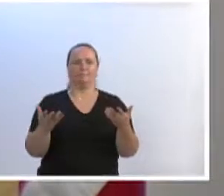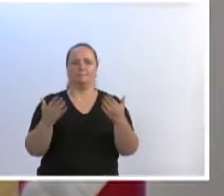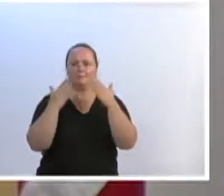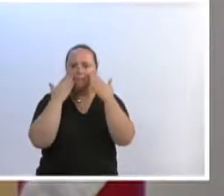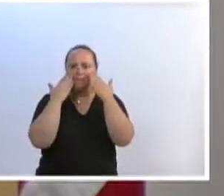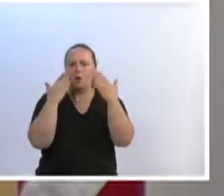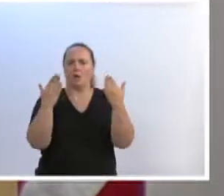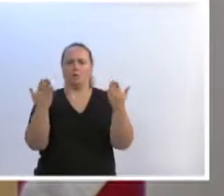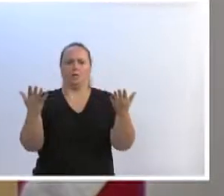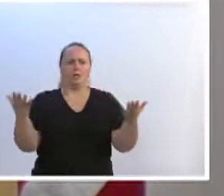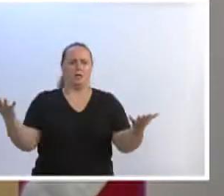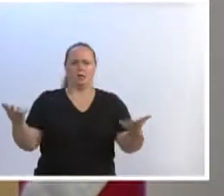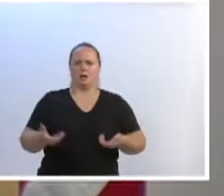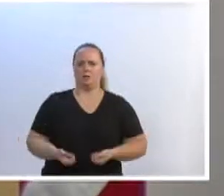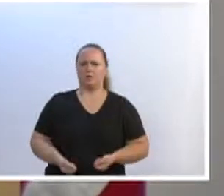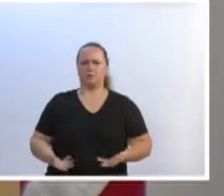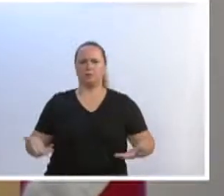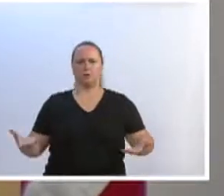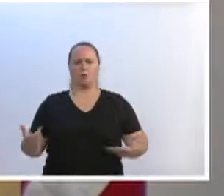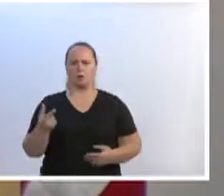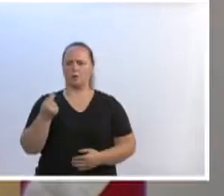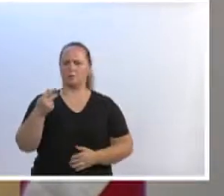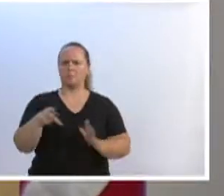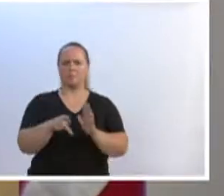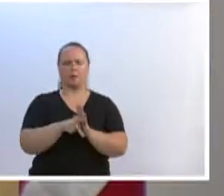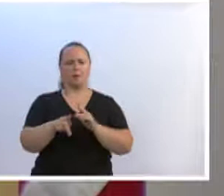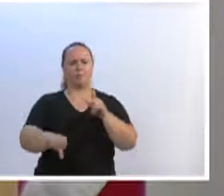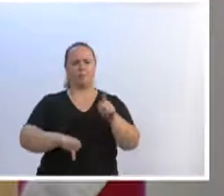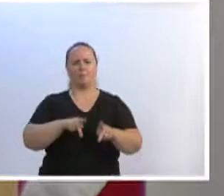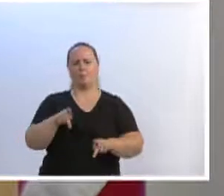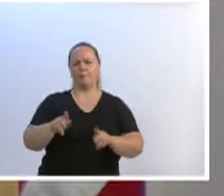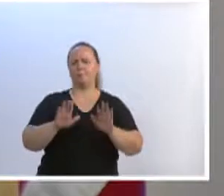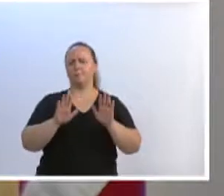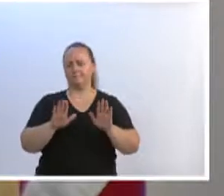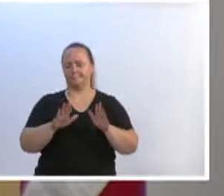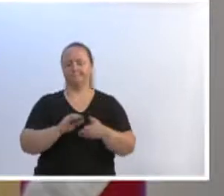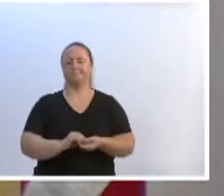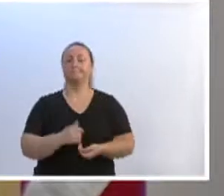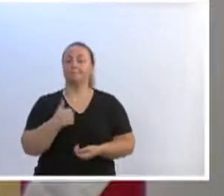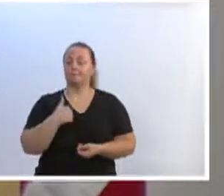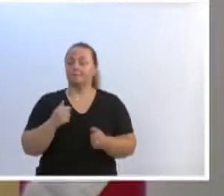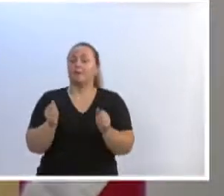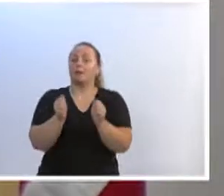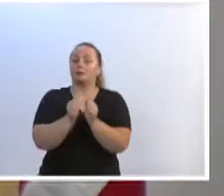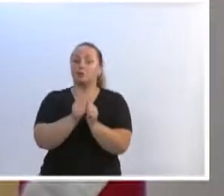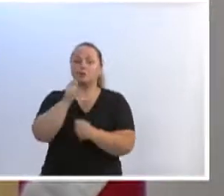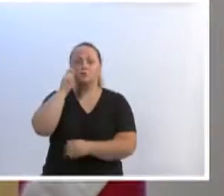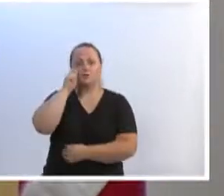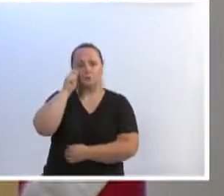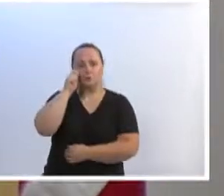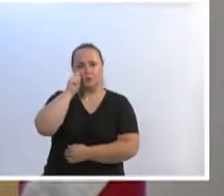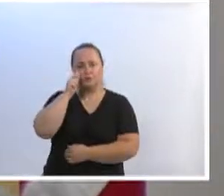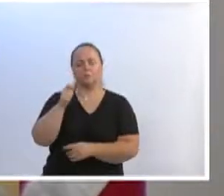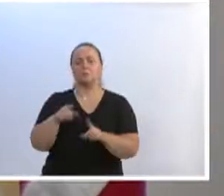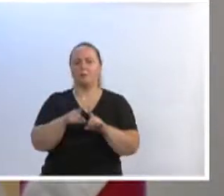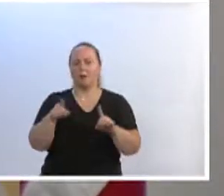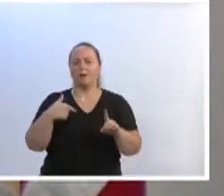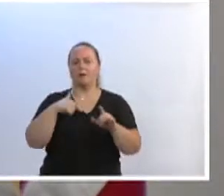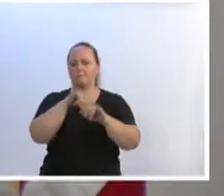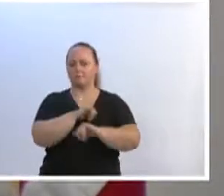sendo o uso do dinheiro público indevido. E aí fui eu, juntamente com o vereador Almir, e aqui eu quero dizer muito claro,